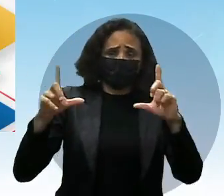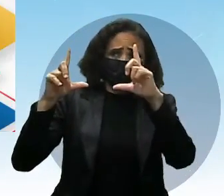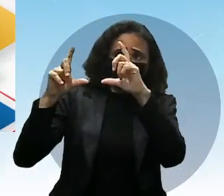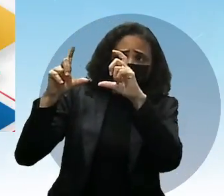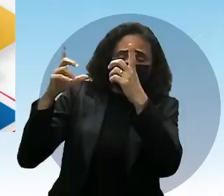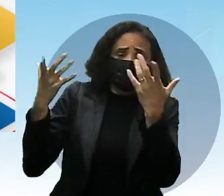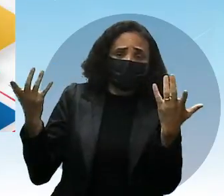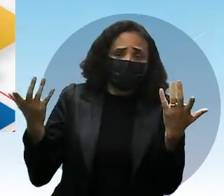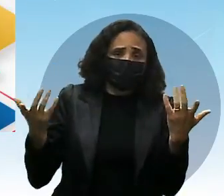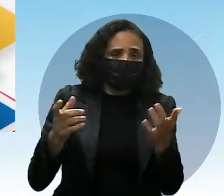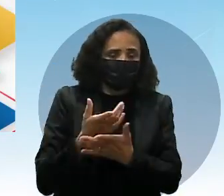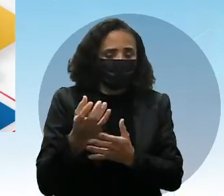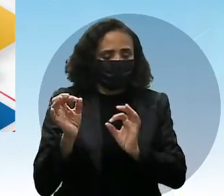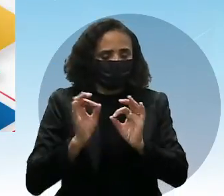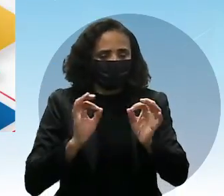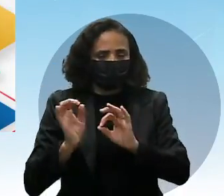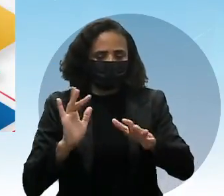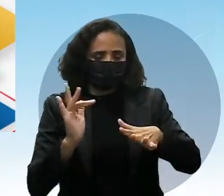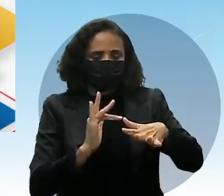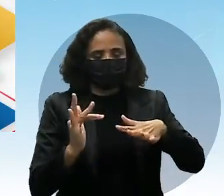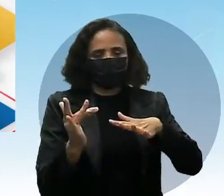atualizar o seu perfil.